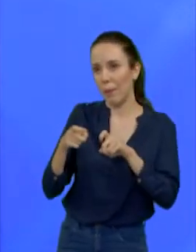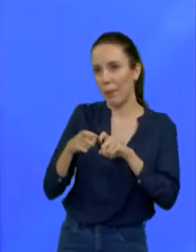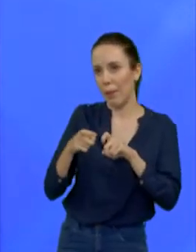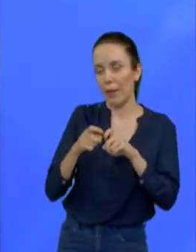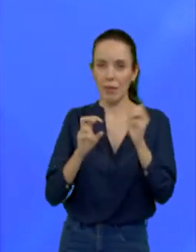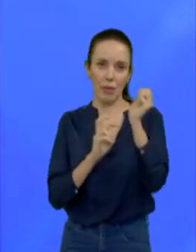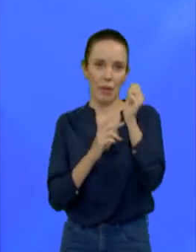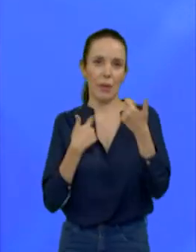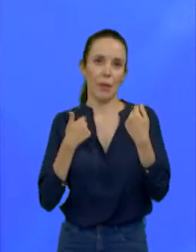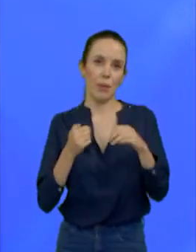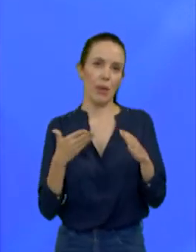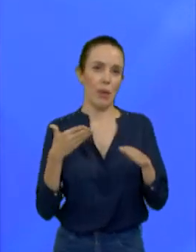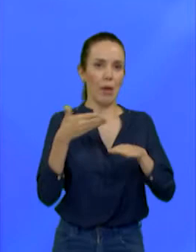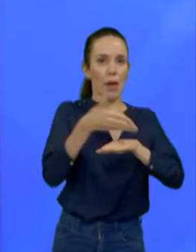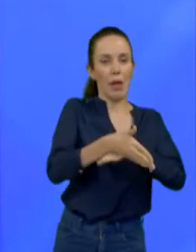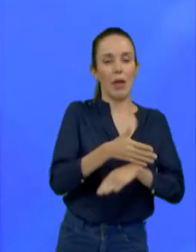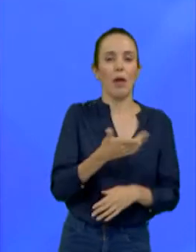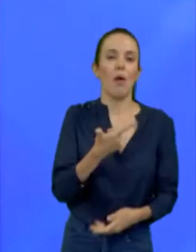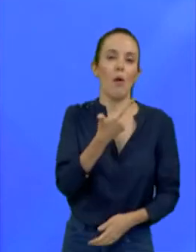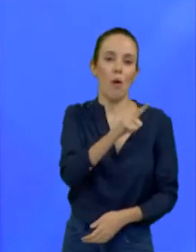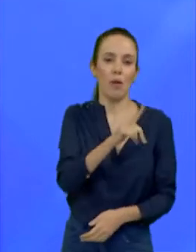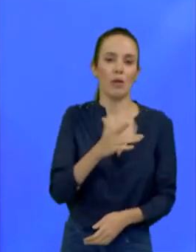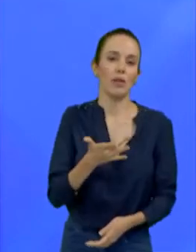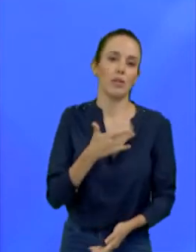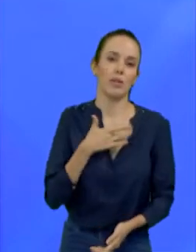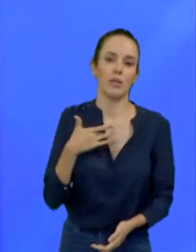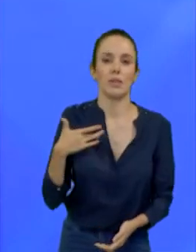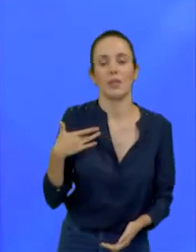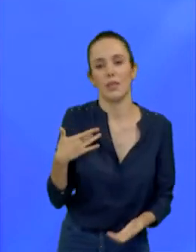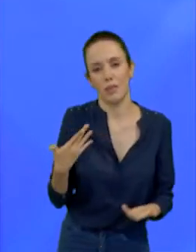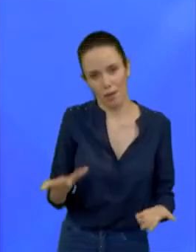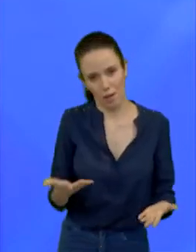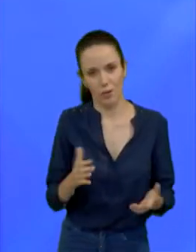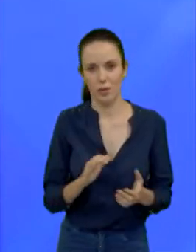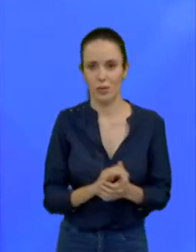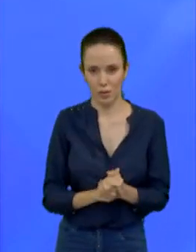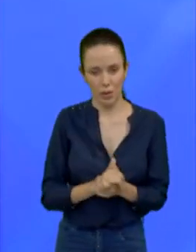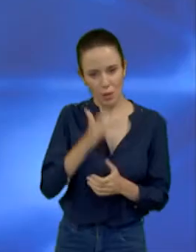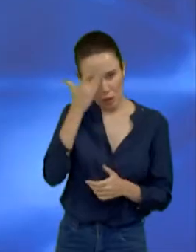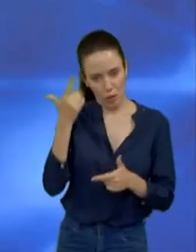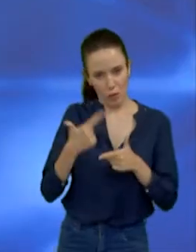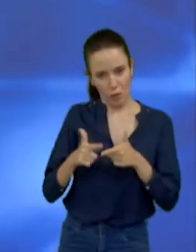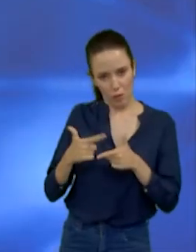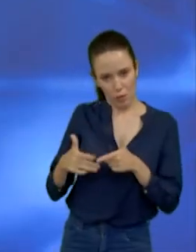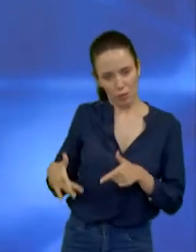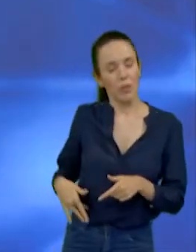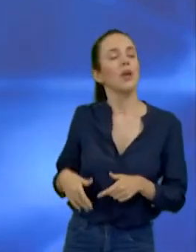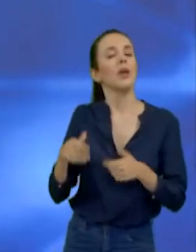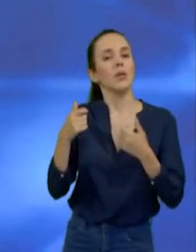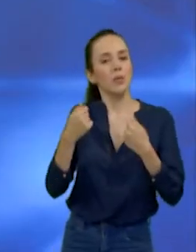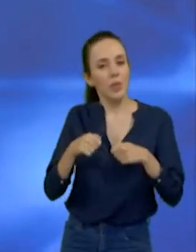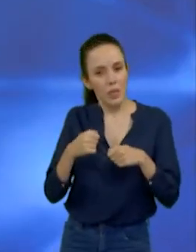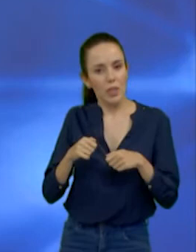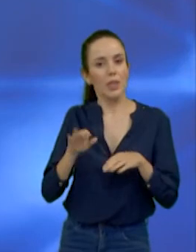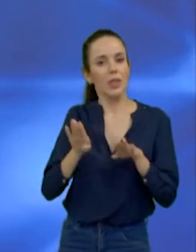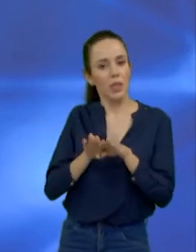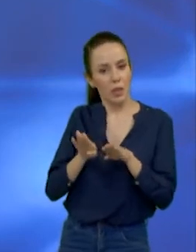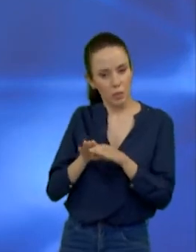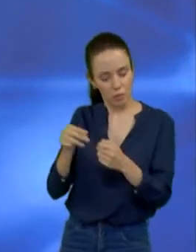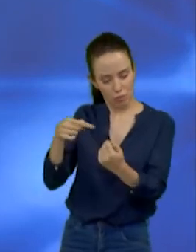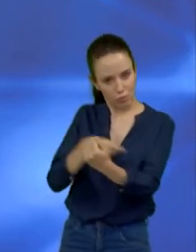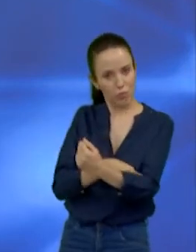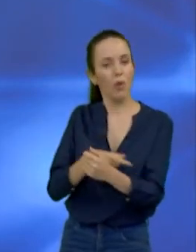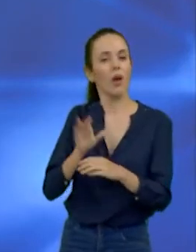município de São Sebastião. E, claro, vamos voltar com a hemodiálise na nossa cidade. 30 segundos para a réplica, candidato Hamilton Pacheco.